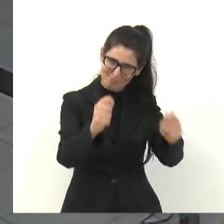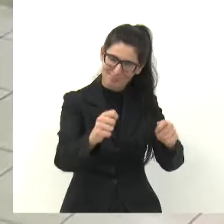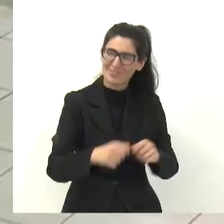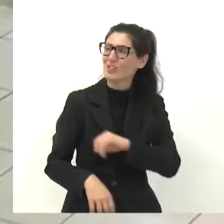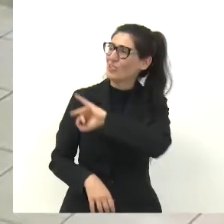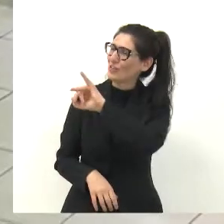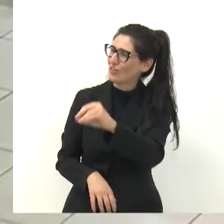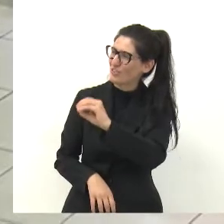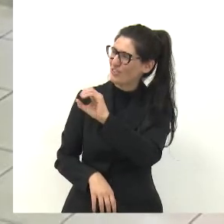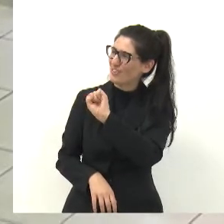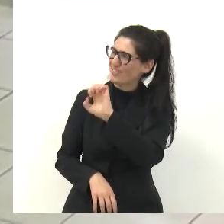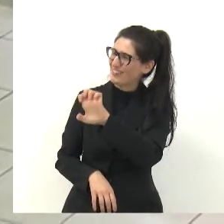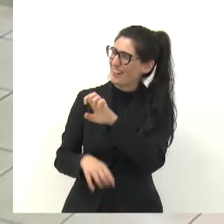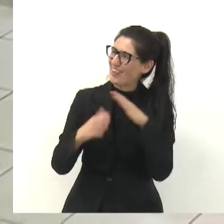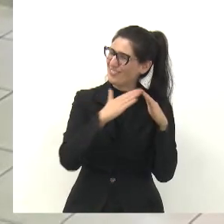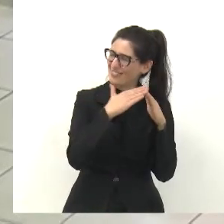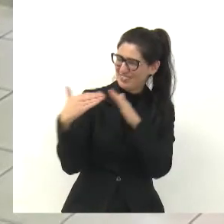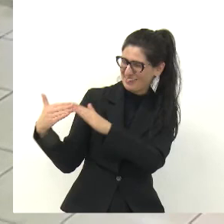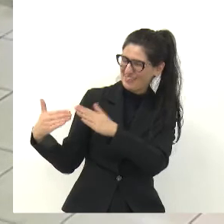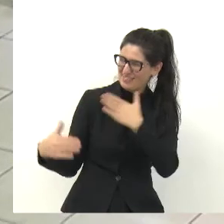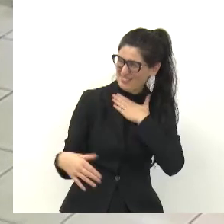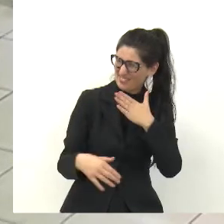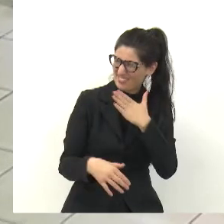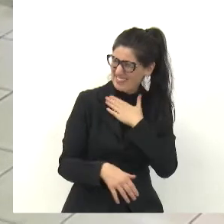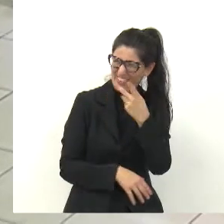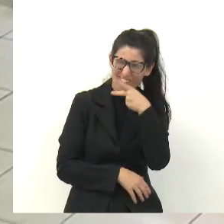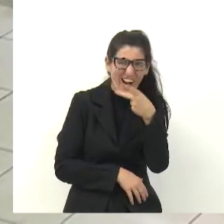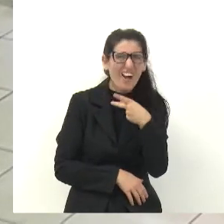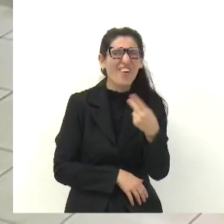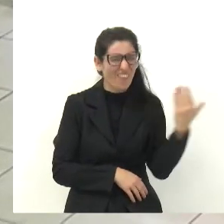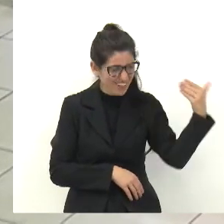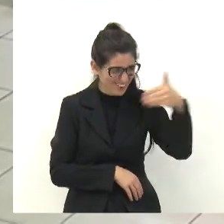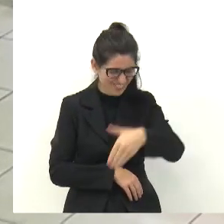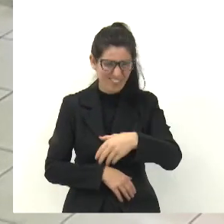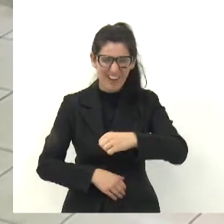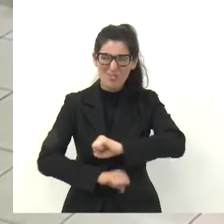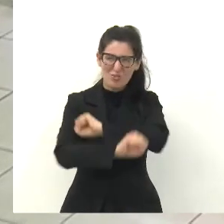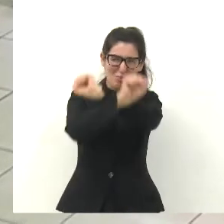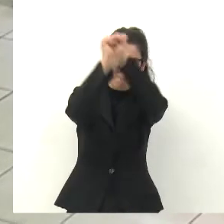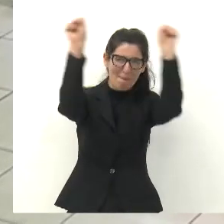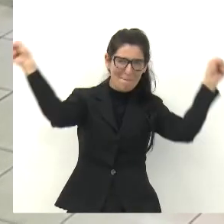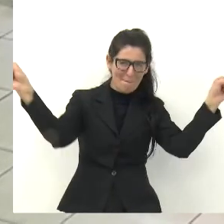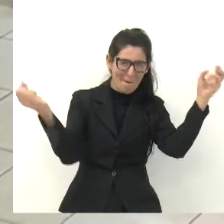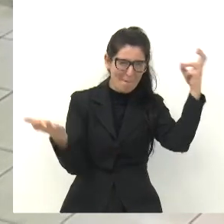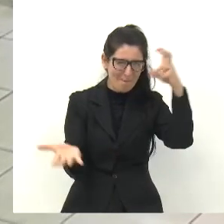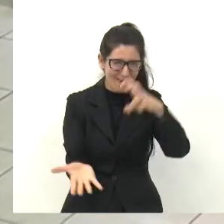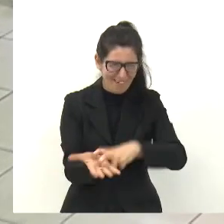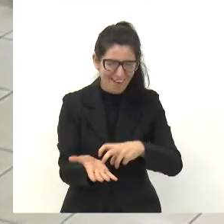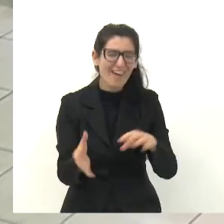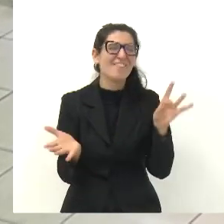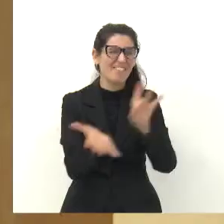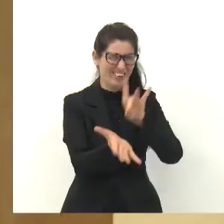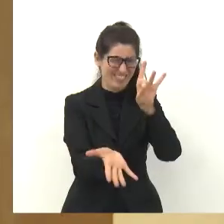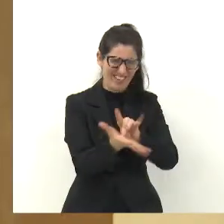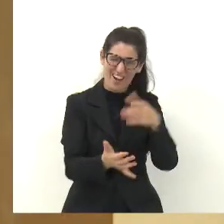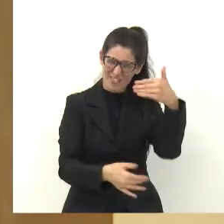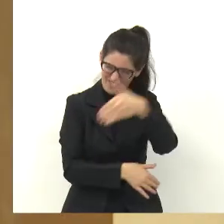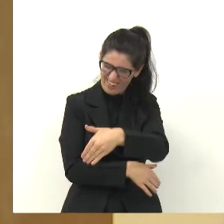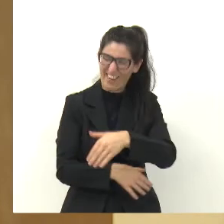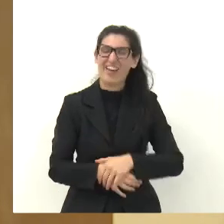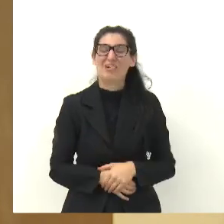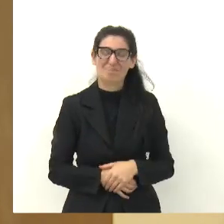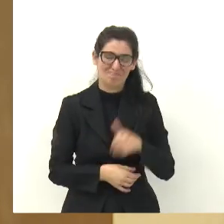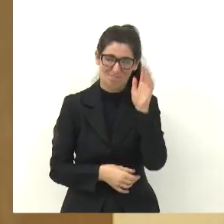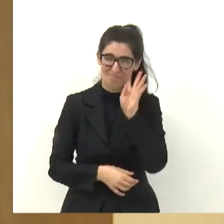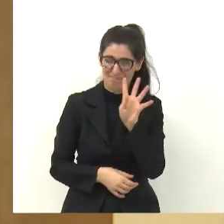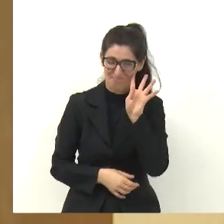vizinho lá da Rua Bela Vista, aí desde cedo falou que já vim, veio mesmo, esse aí é ponta firme. Quero começar minha fala dizendo